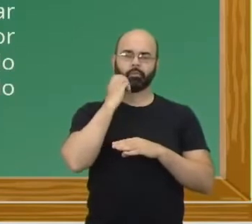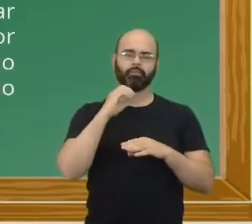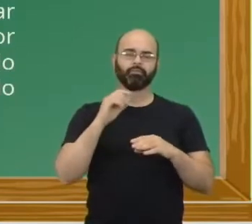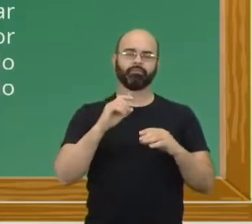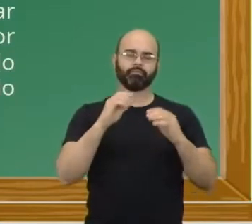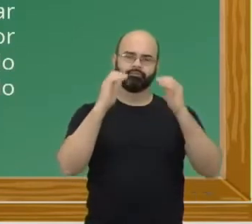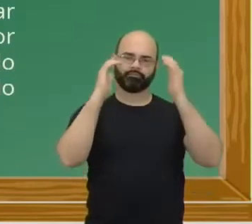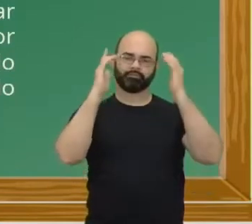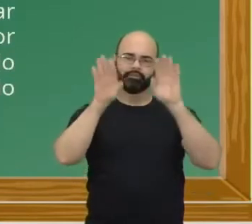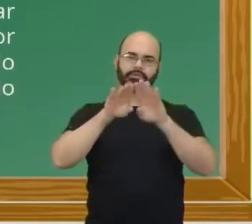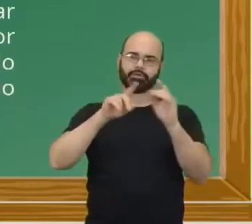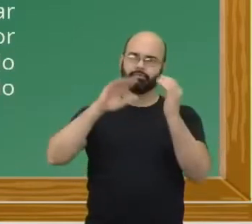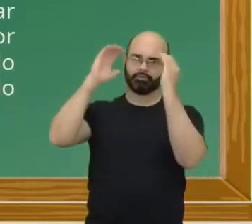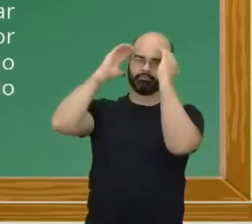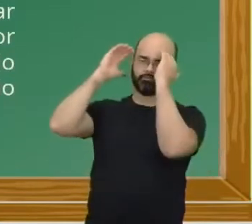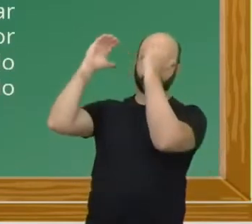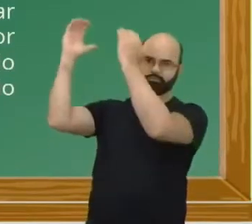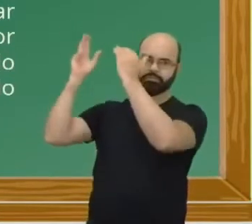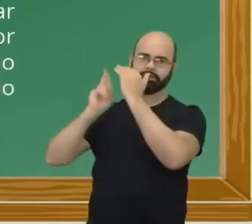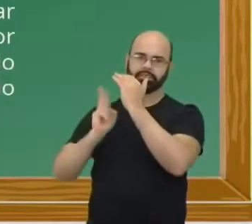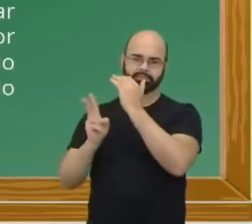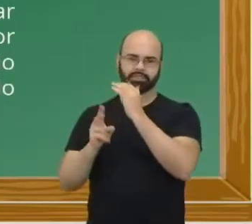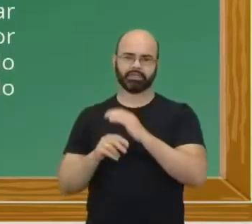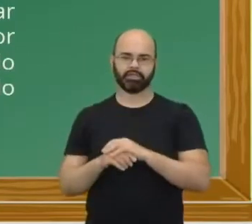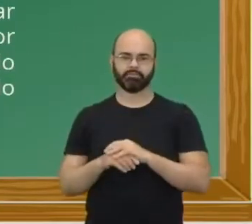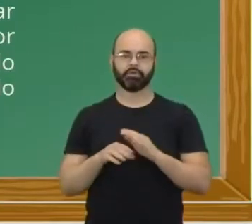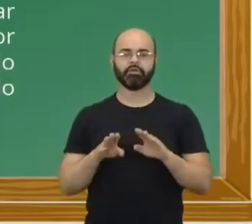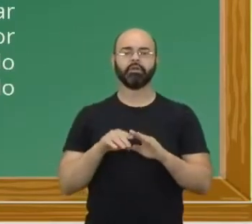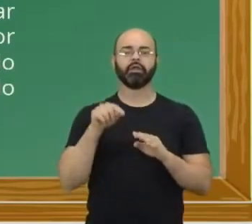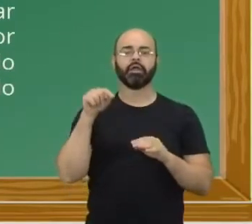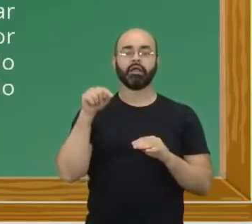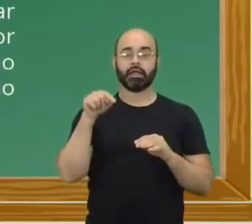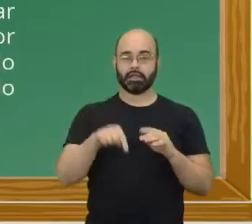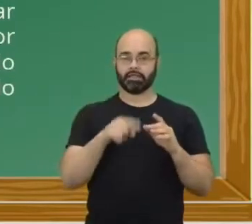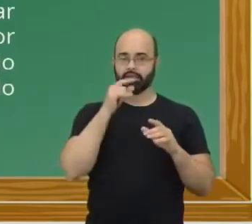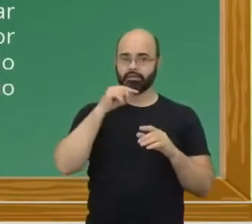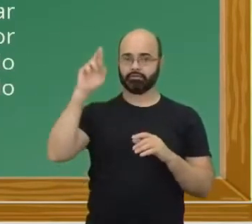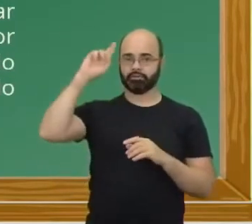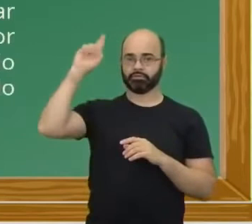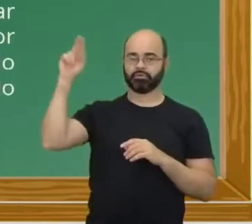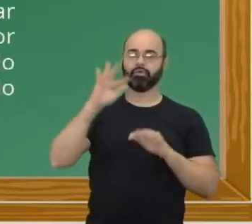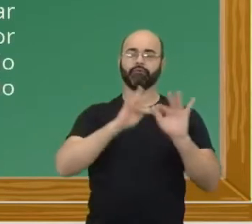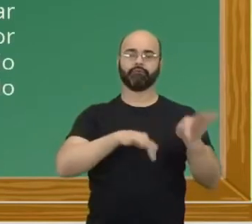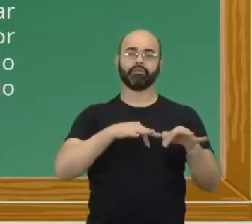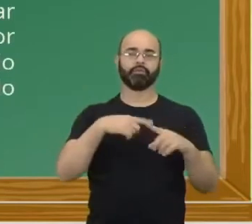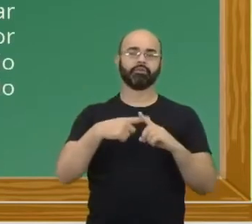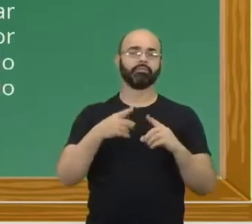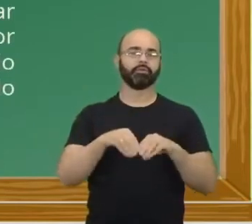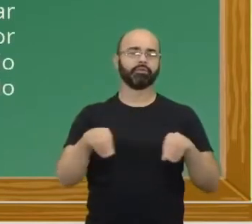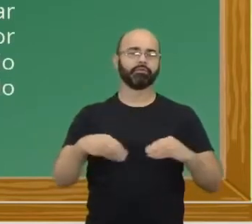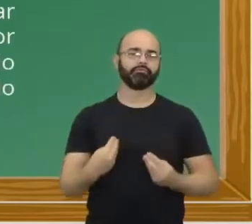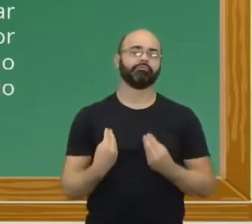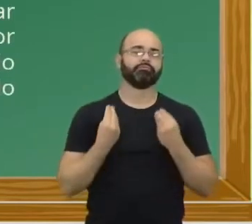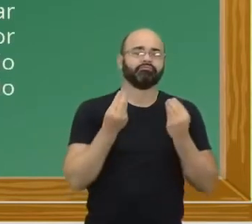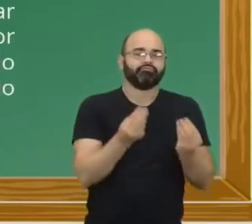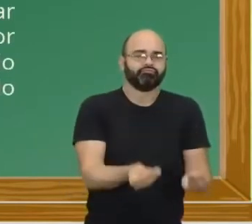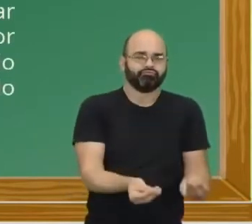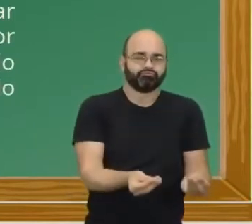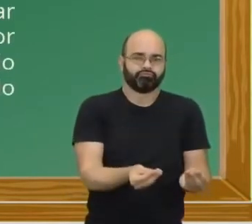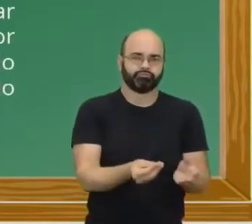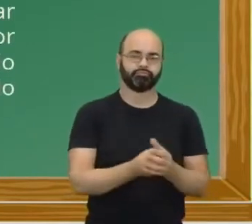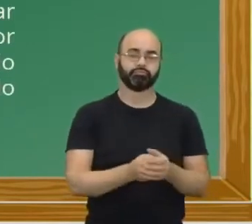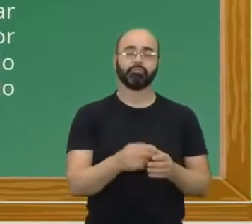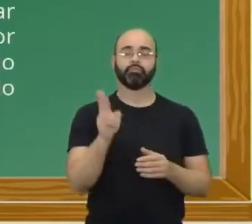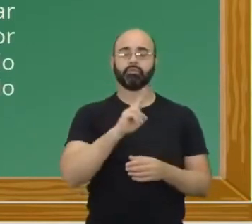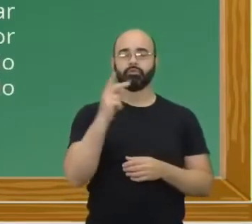esta concessão, o senhor passava a ser um senhor feudal. O que doava as terras a outro era chamado de